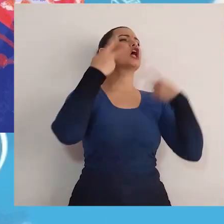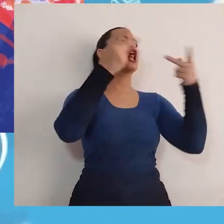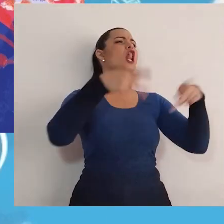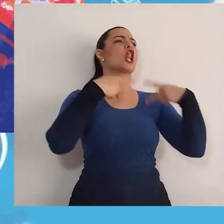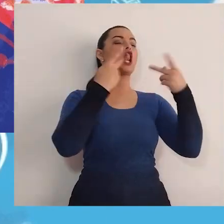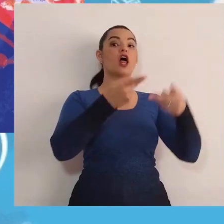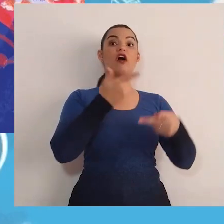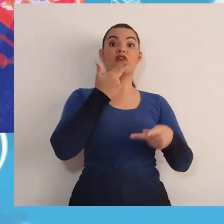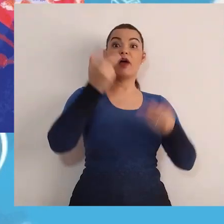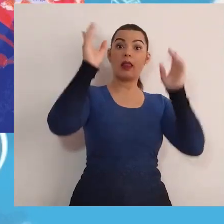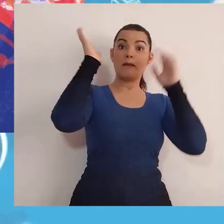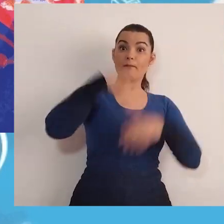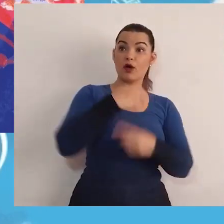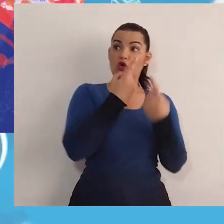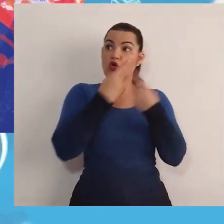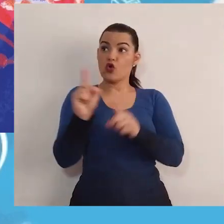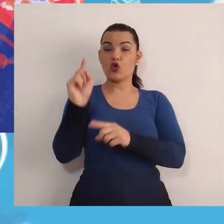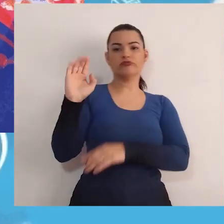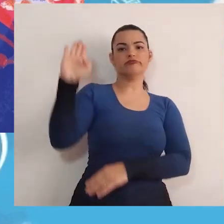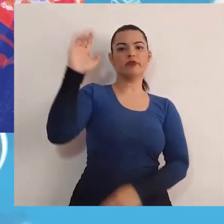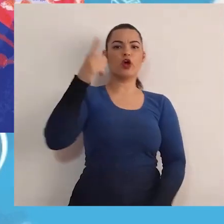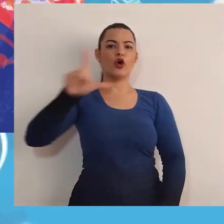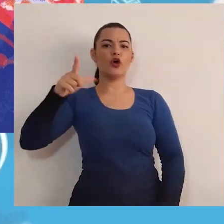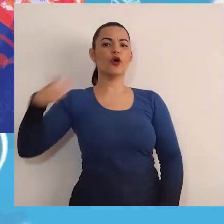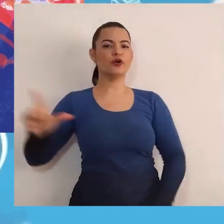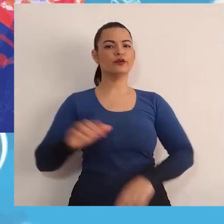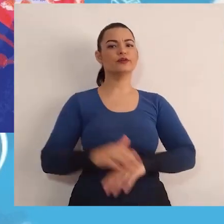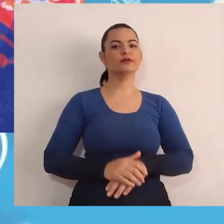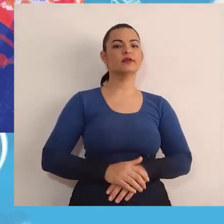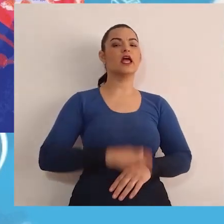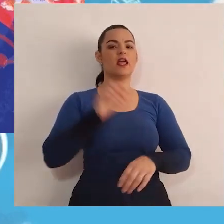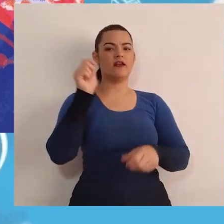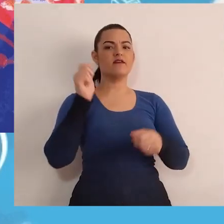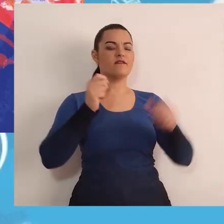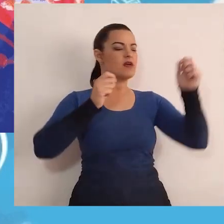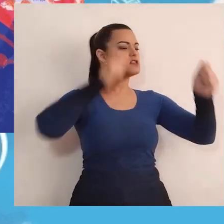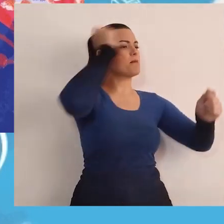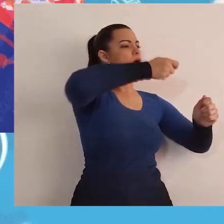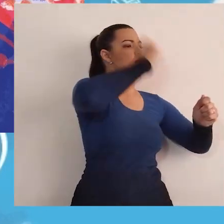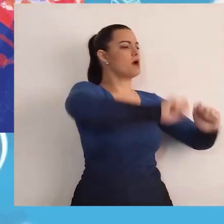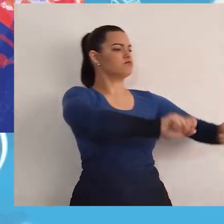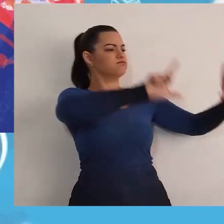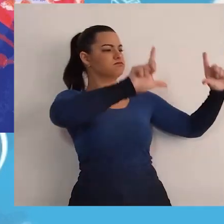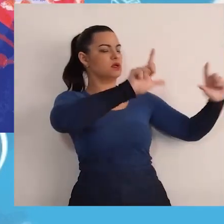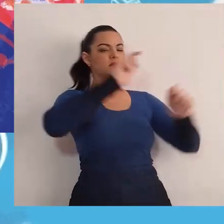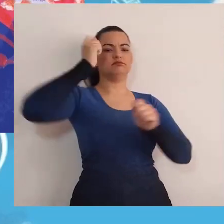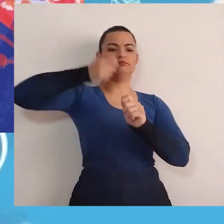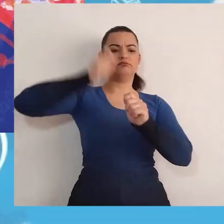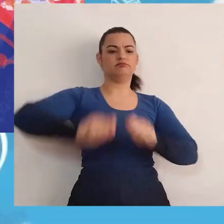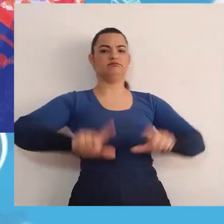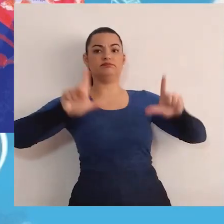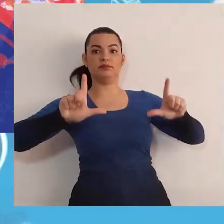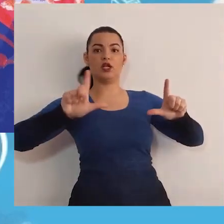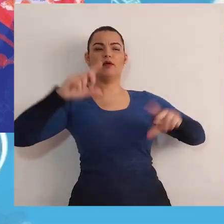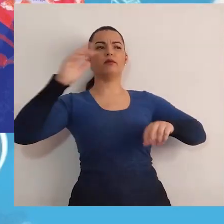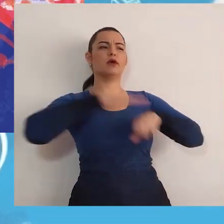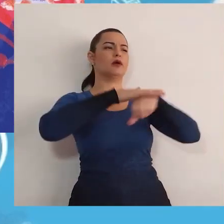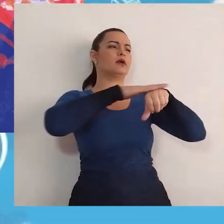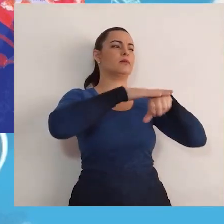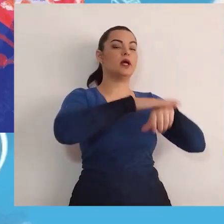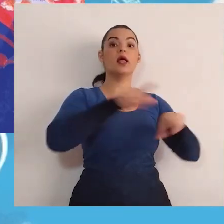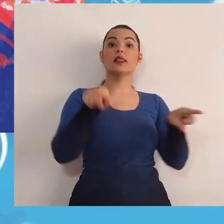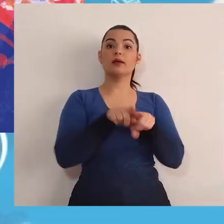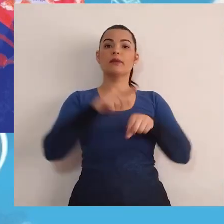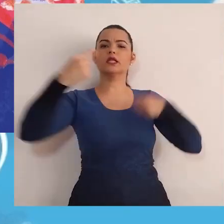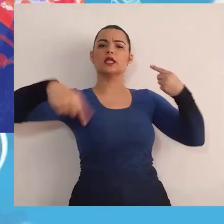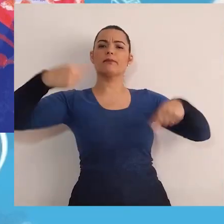outros candidatos, instalaram placas e conversaram mais. Participaram também de um debate, onde